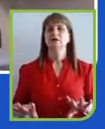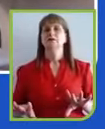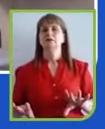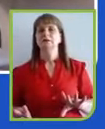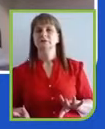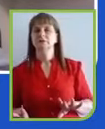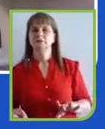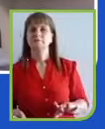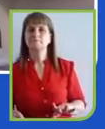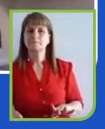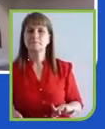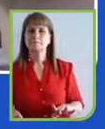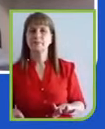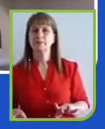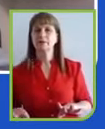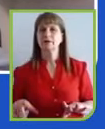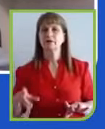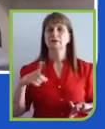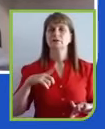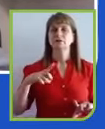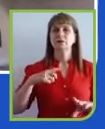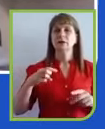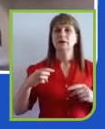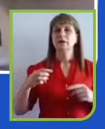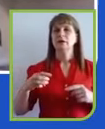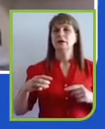outros resíduos.